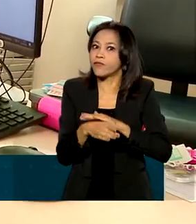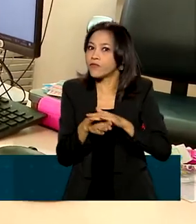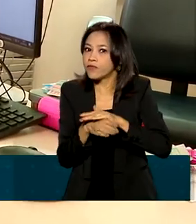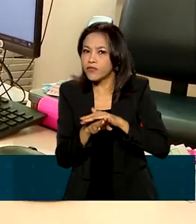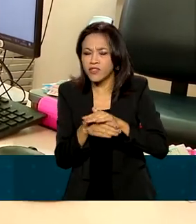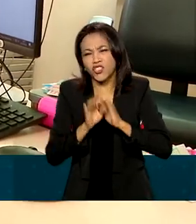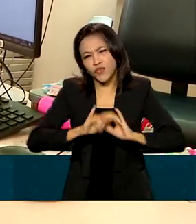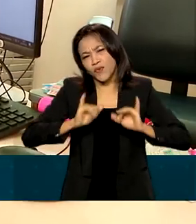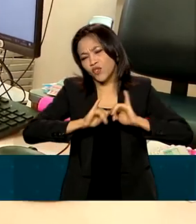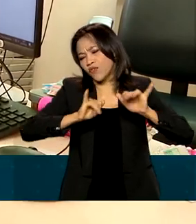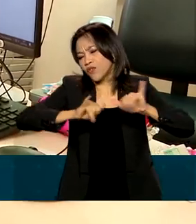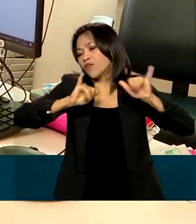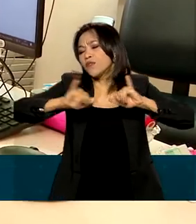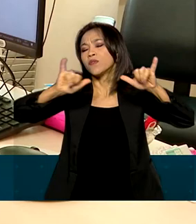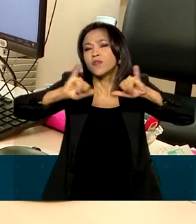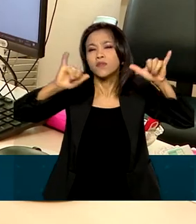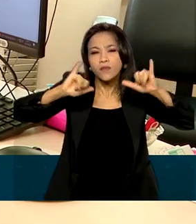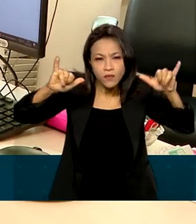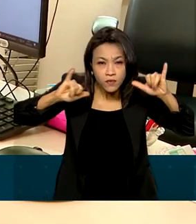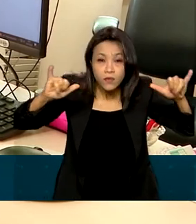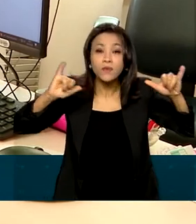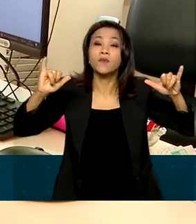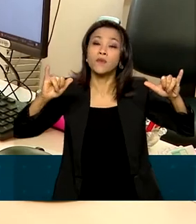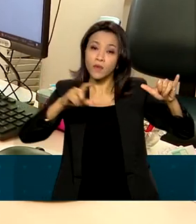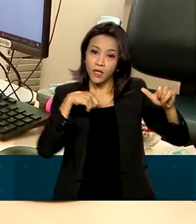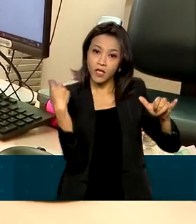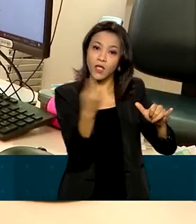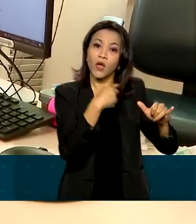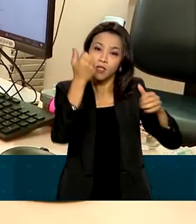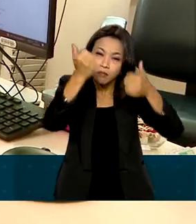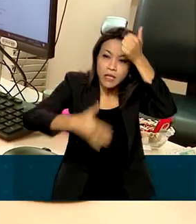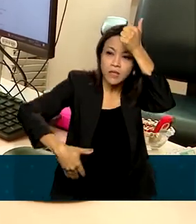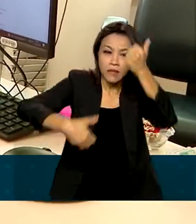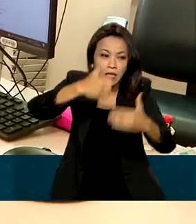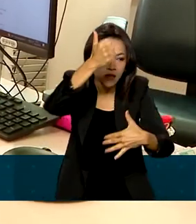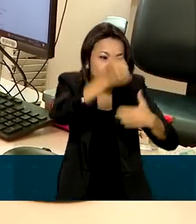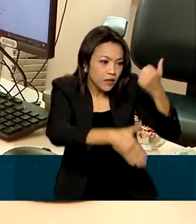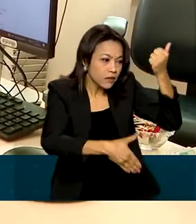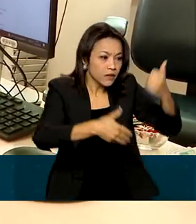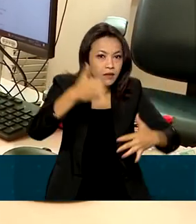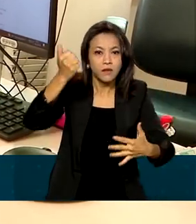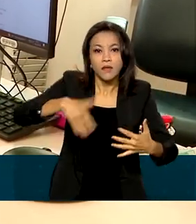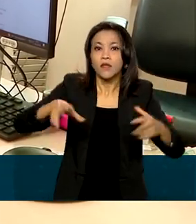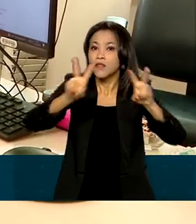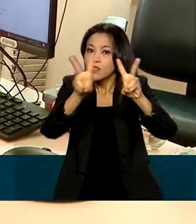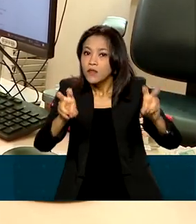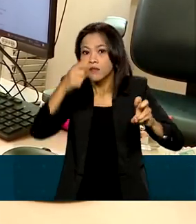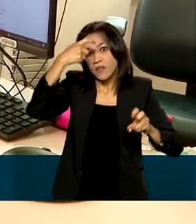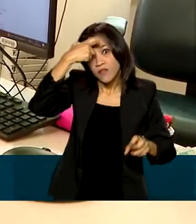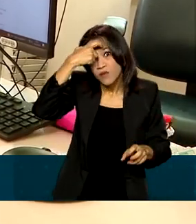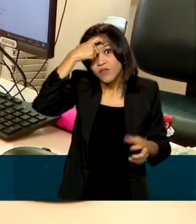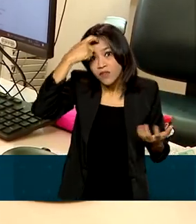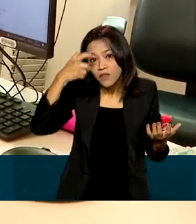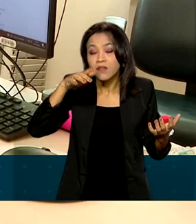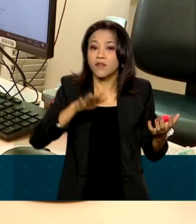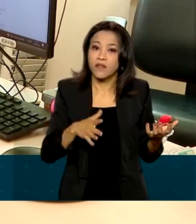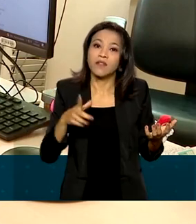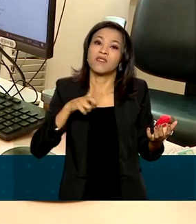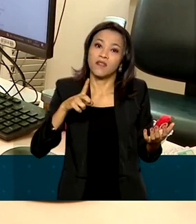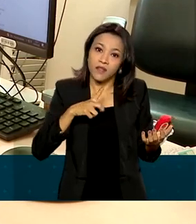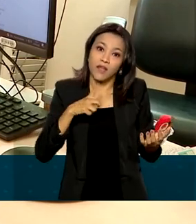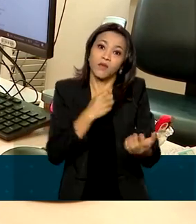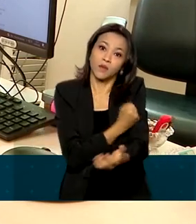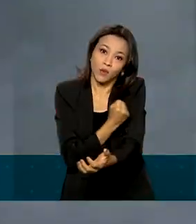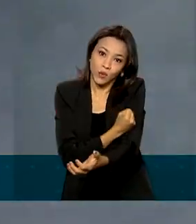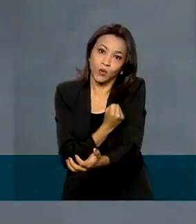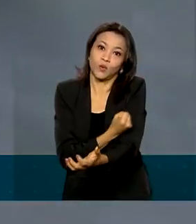campanhas que a gente possa vir a fazer, esclarecimentos e conscientização da população, a gente tem uma droga por